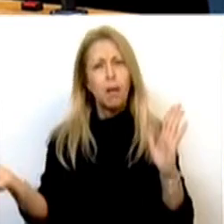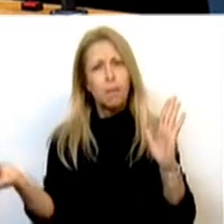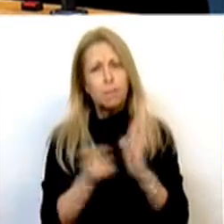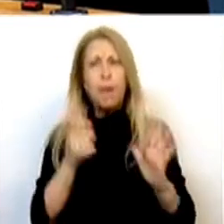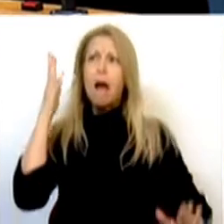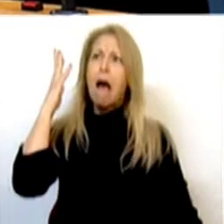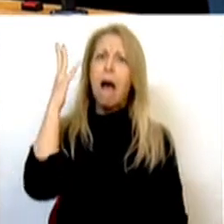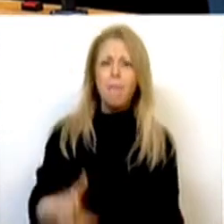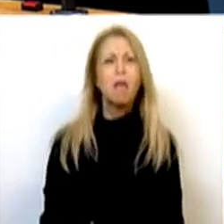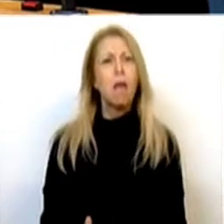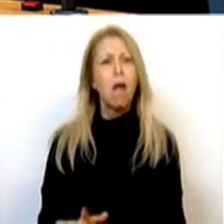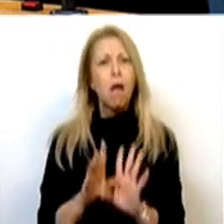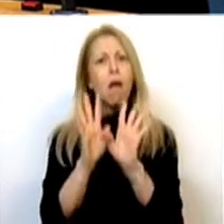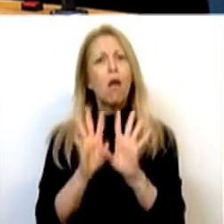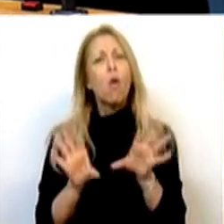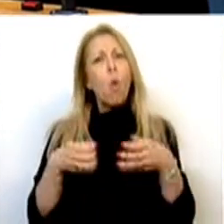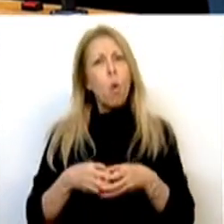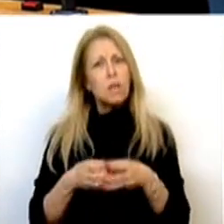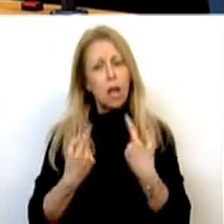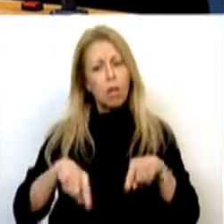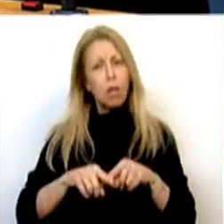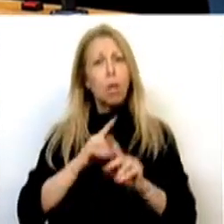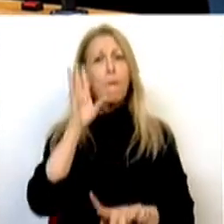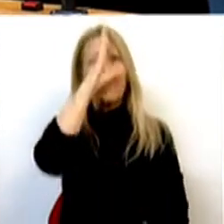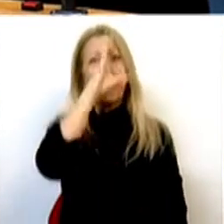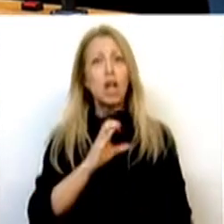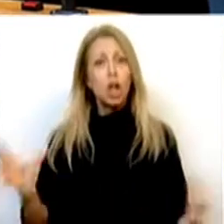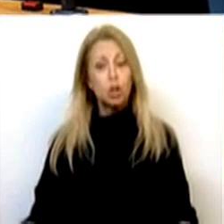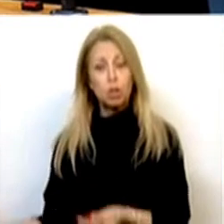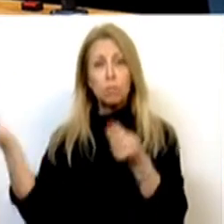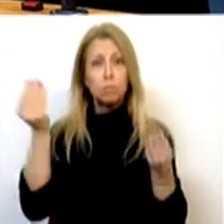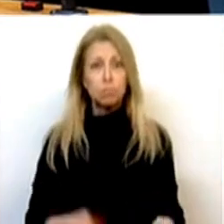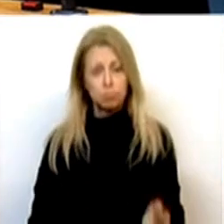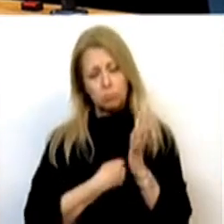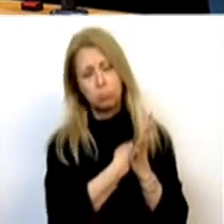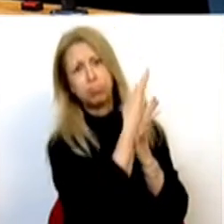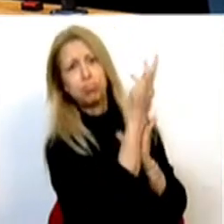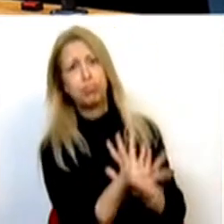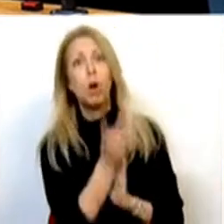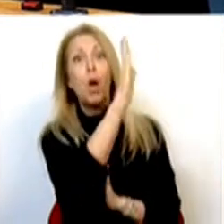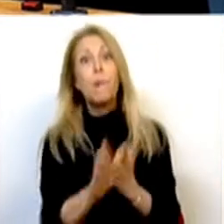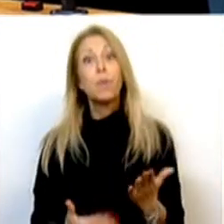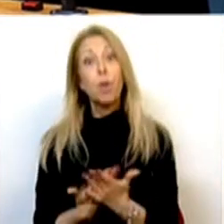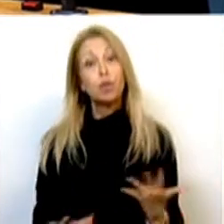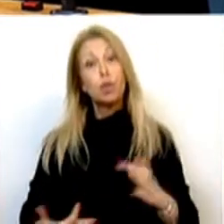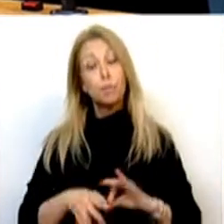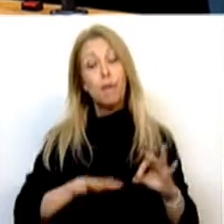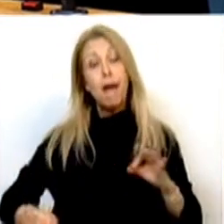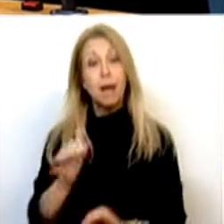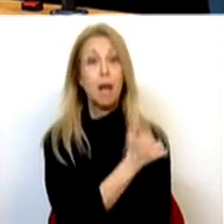amanhã um Conselho de Ministros que iria apresentar um pacote robusto de propostas na área de habitação.